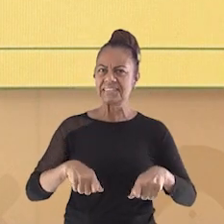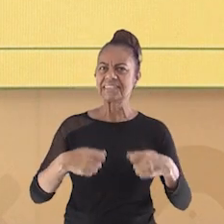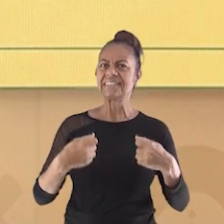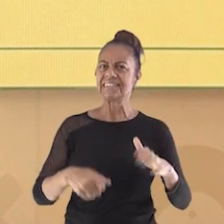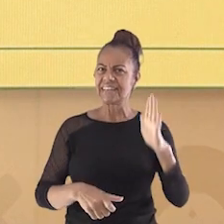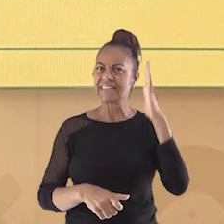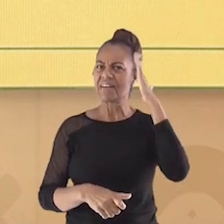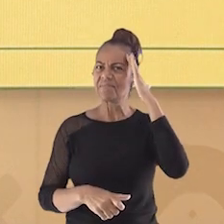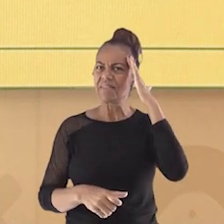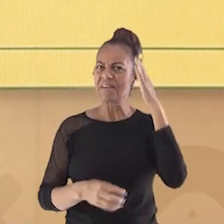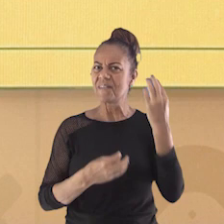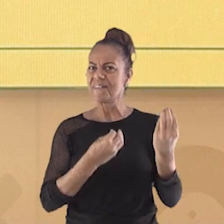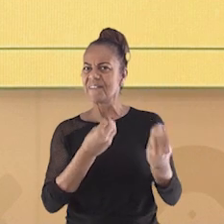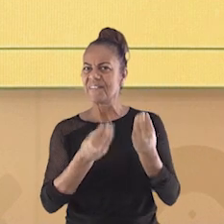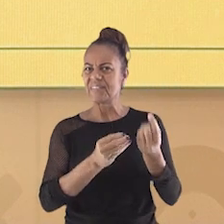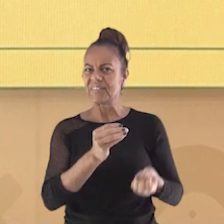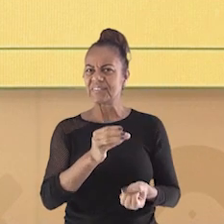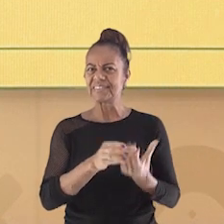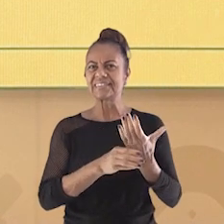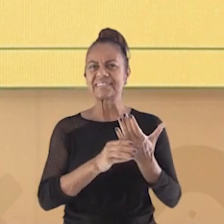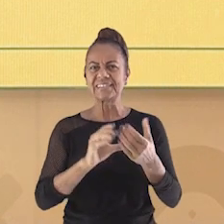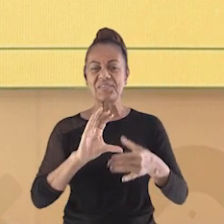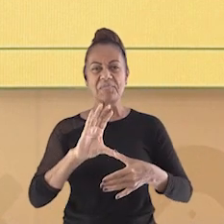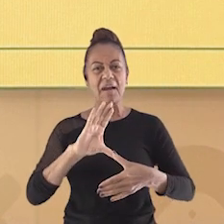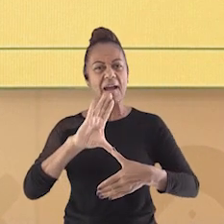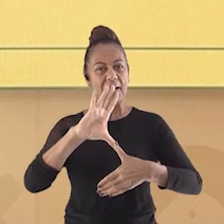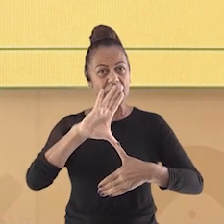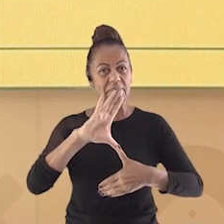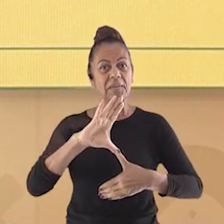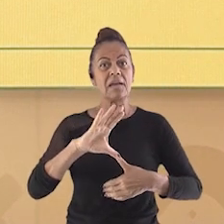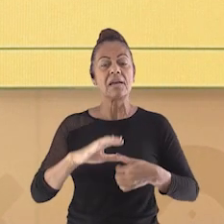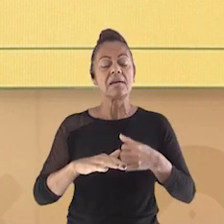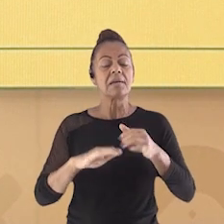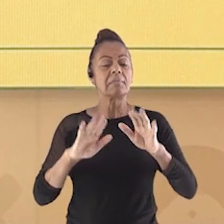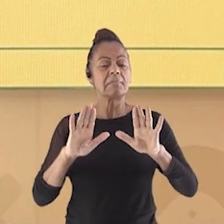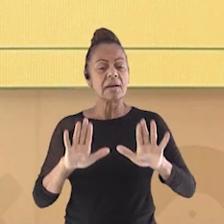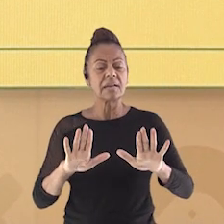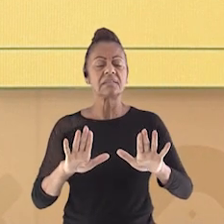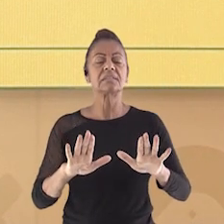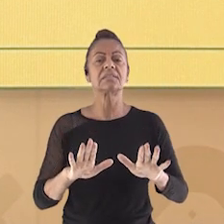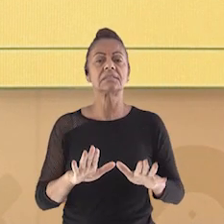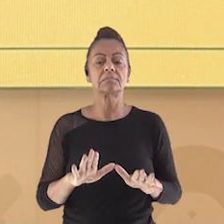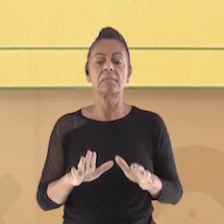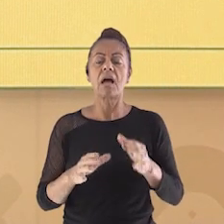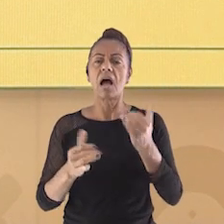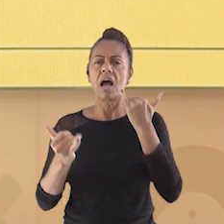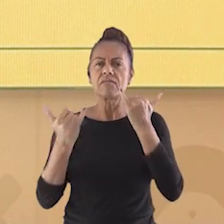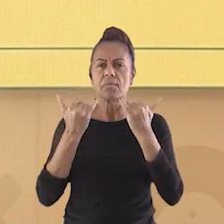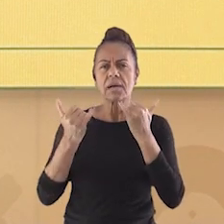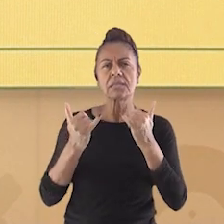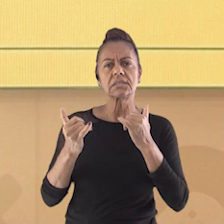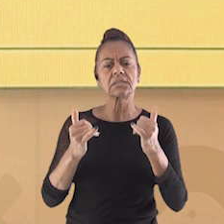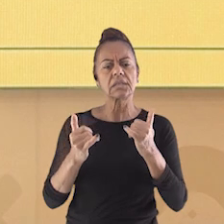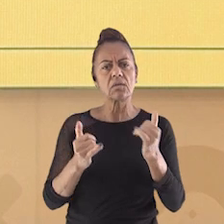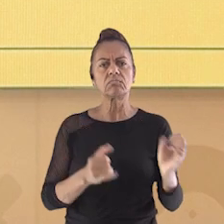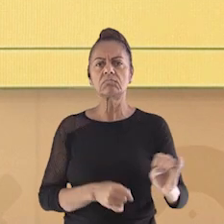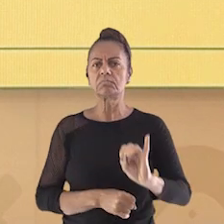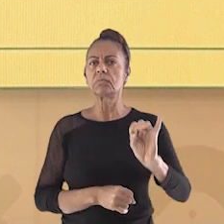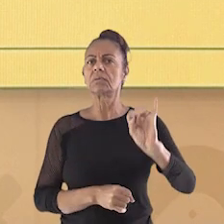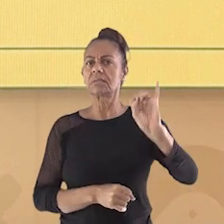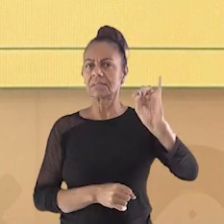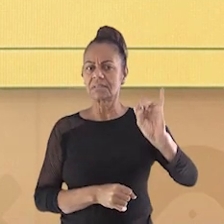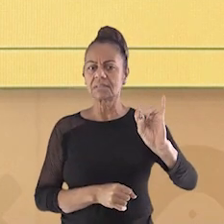Mas vou te contar uma coisa. Por mais que essas orientações sejam importantes, elas são